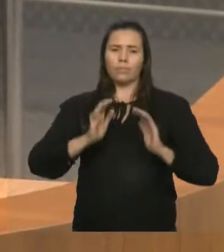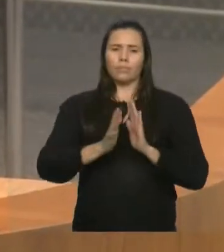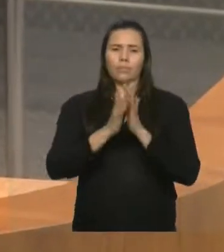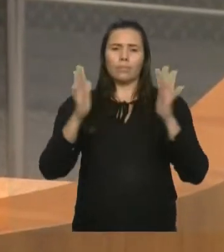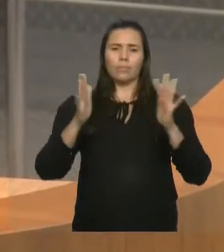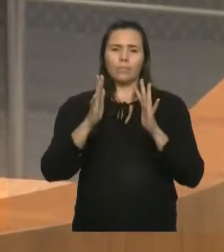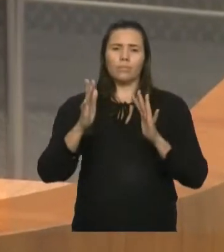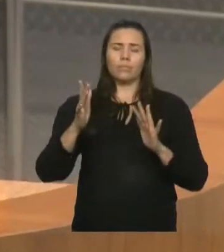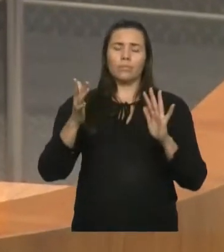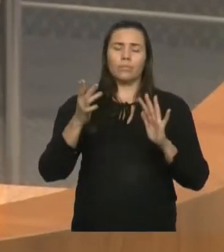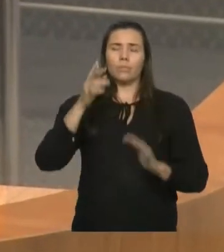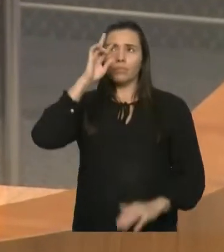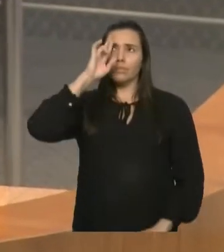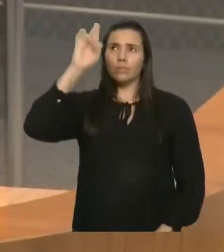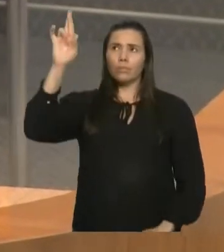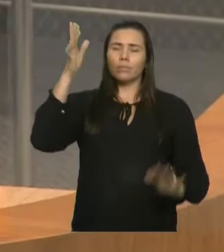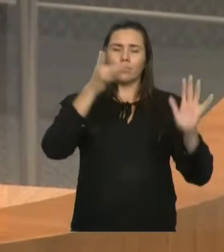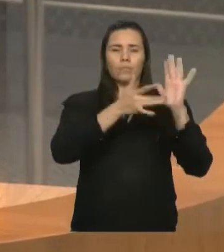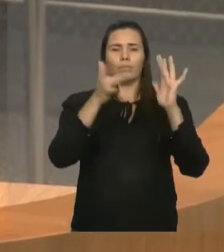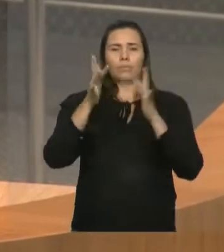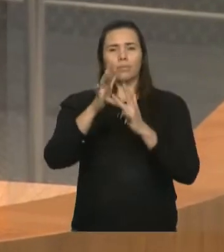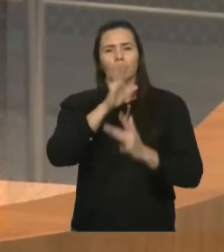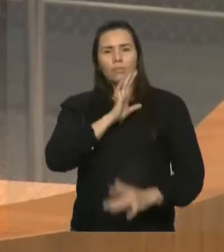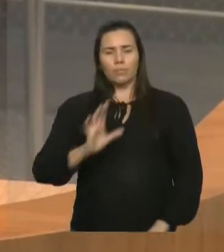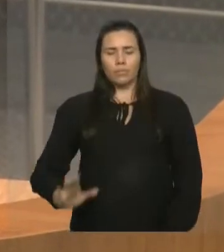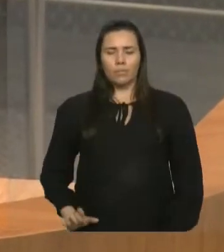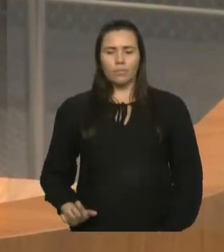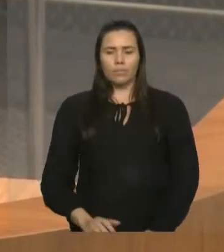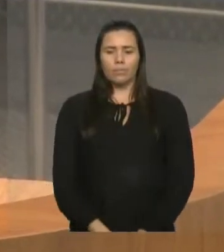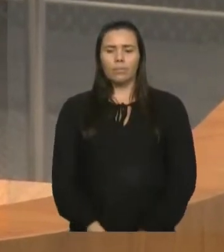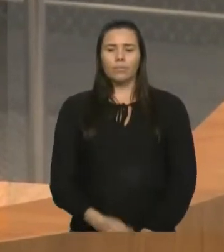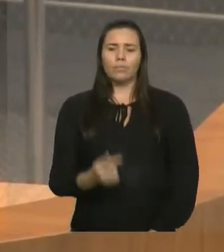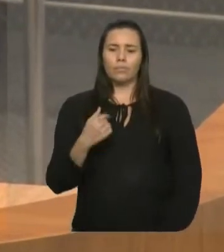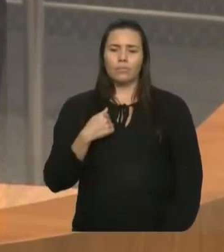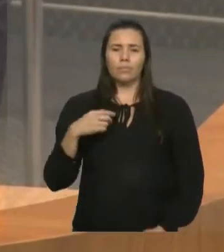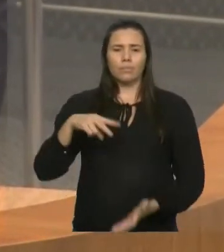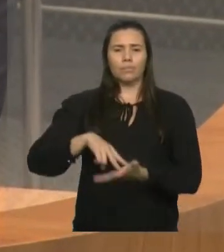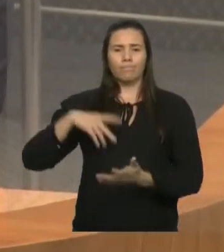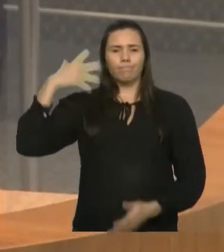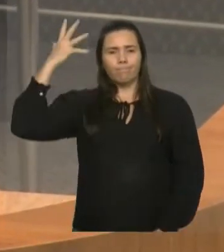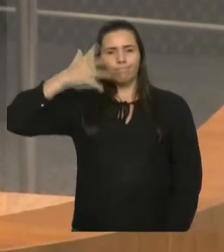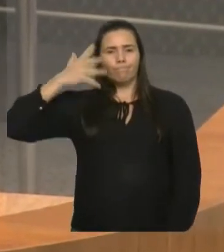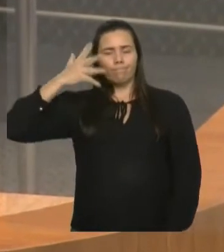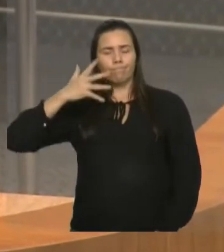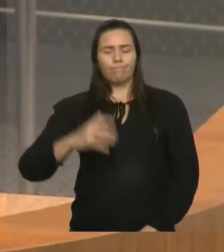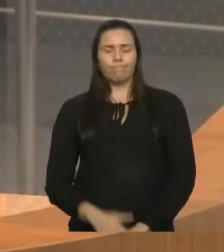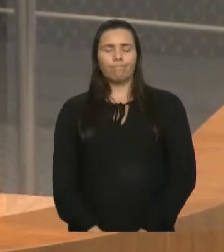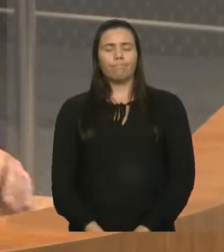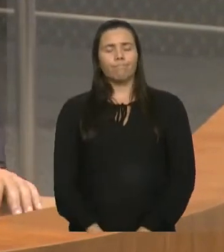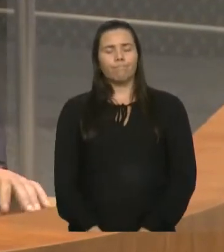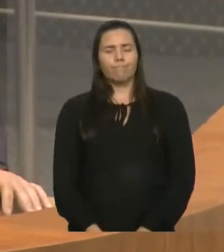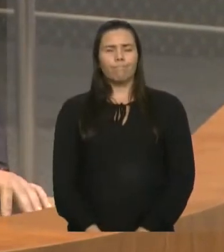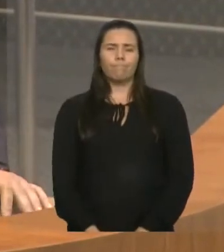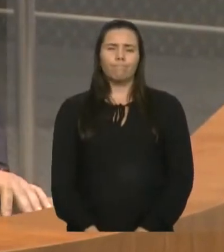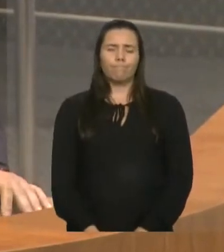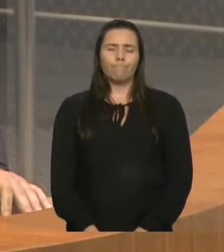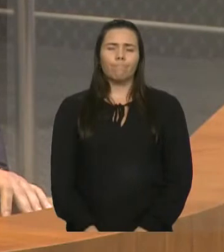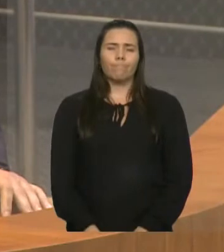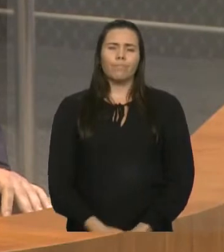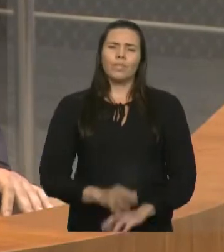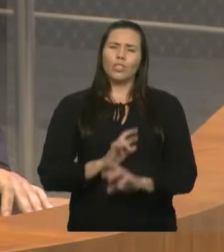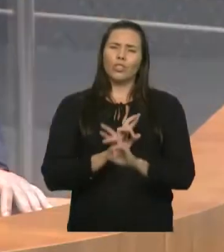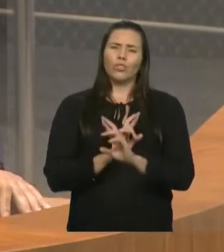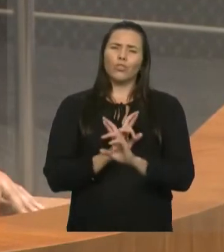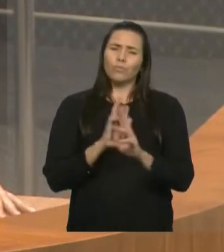Bom, hoje eu subo a essa tribuna de um discurso diferente. Já se passaram um pouco mais de um